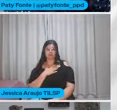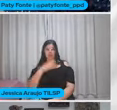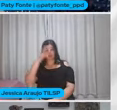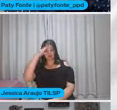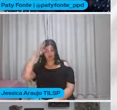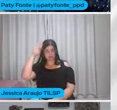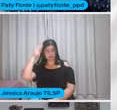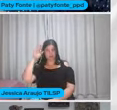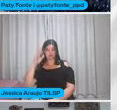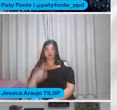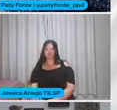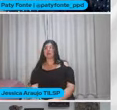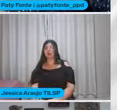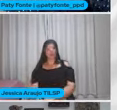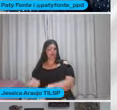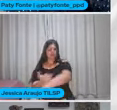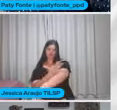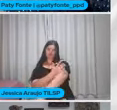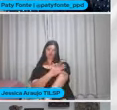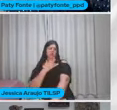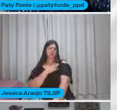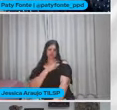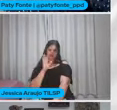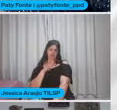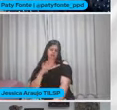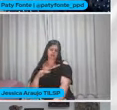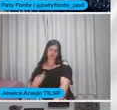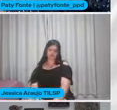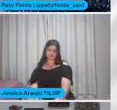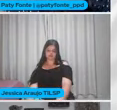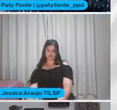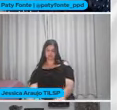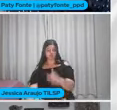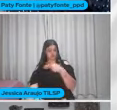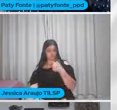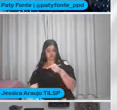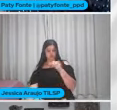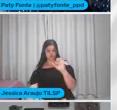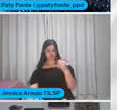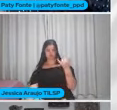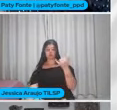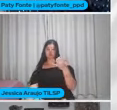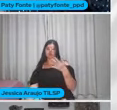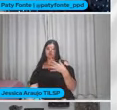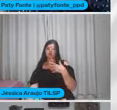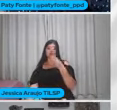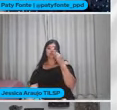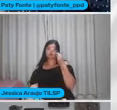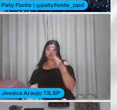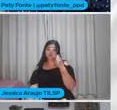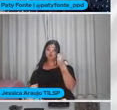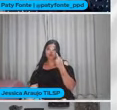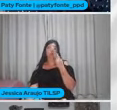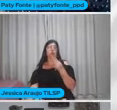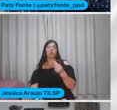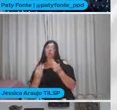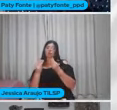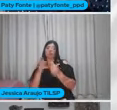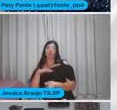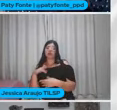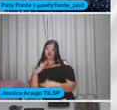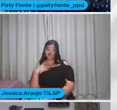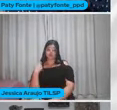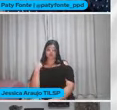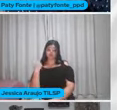Academicamente Mas emocionalmente Eu era uma criança, né? E eu não tive a oportunidade De vivenciar As experiências Com crianças Da minha idade